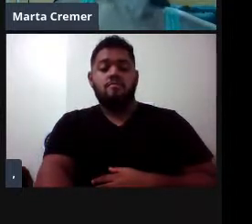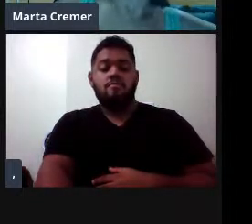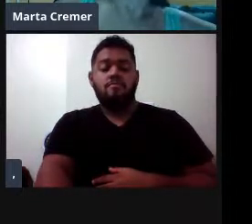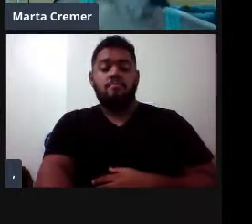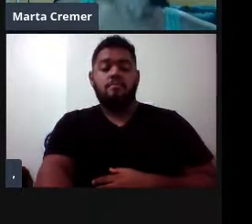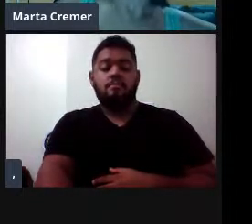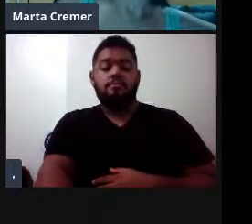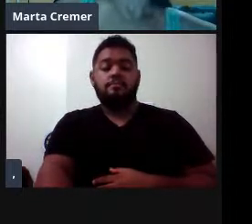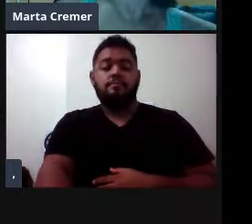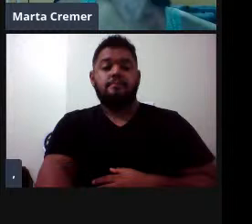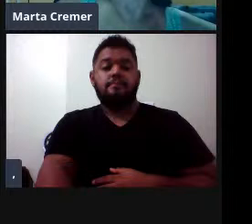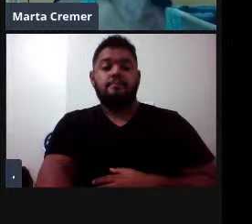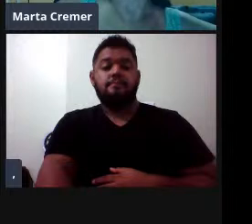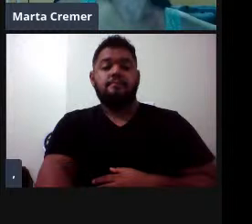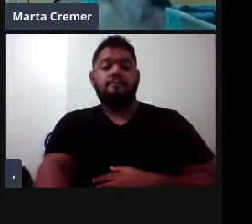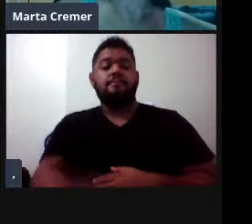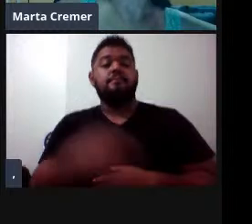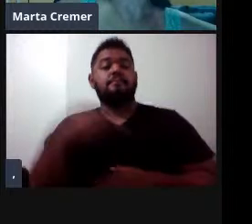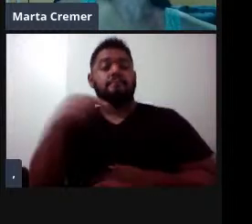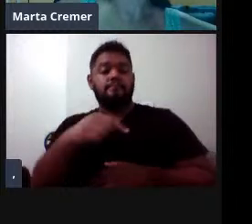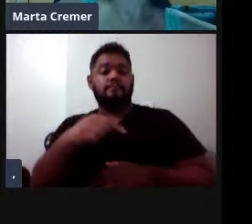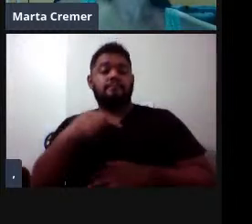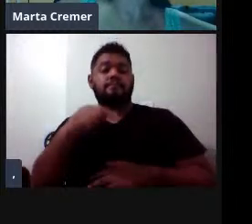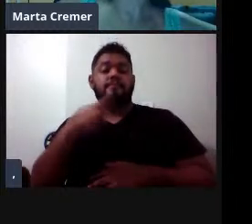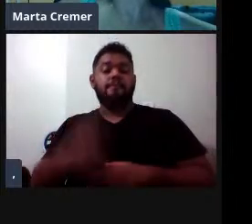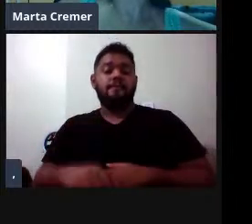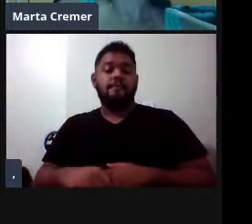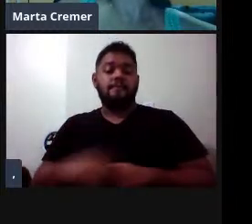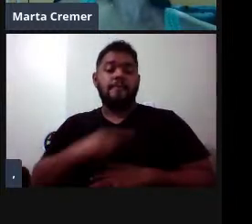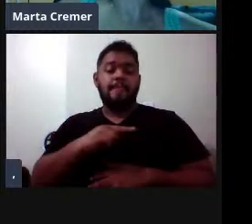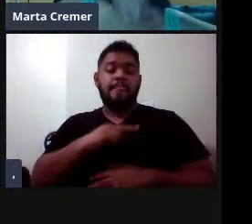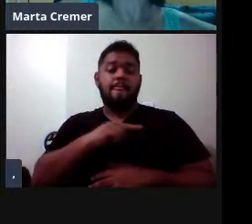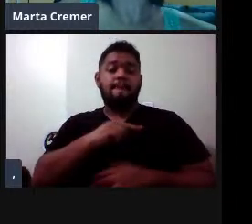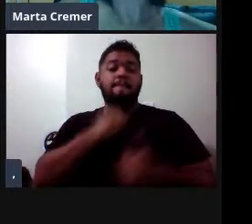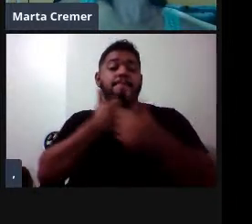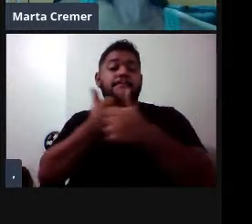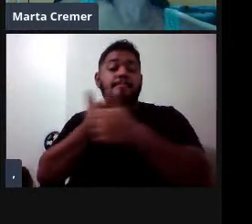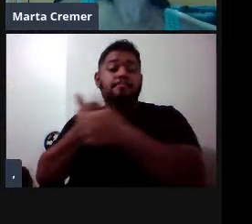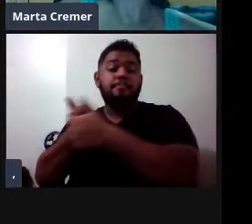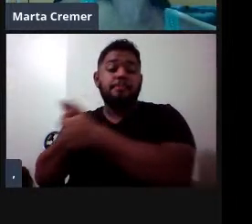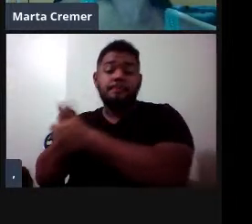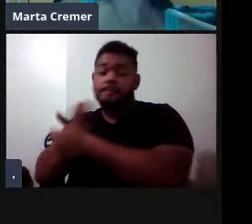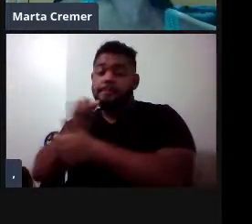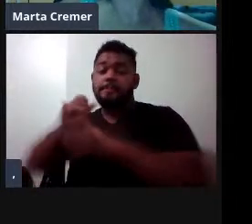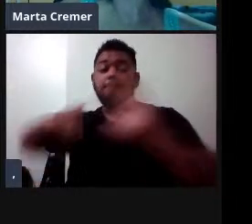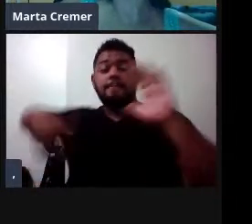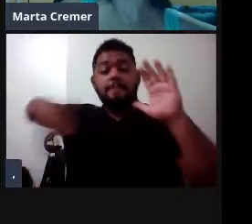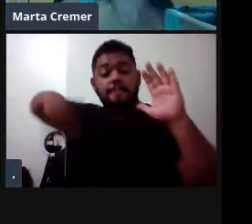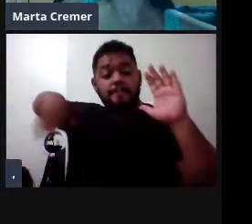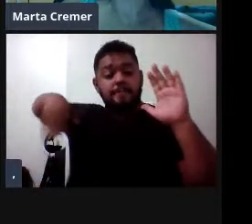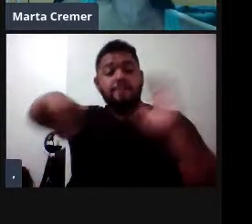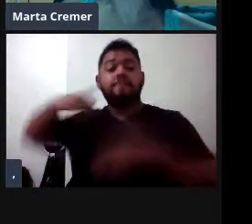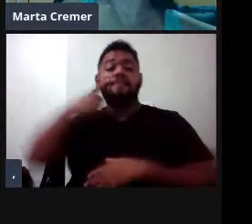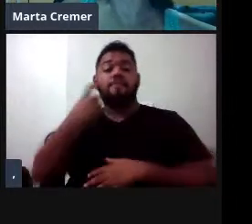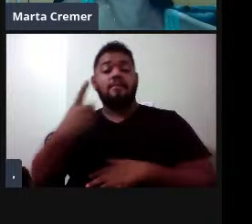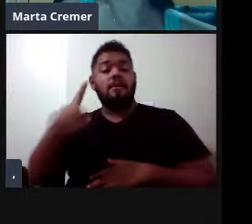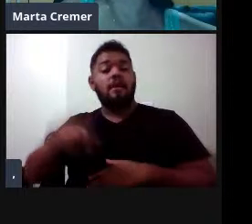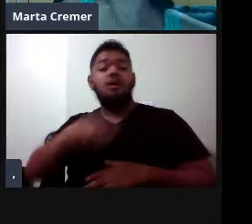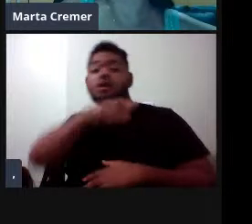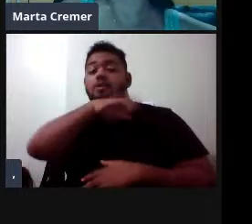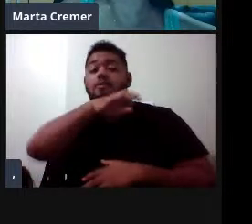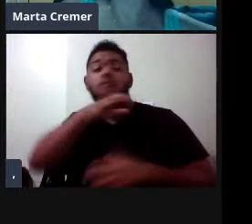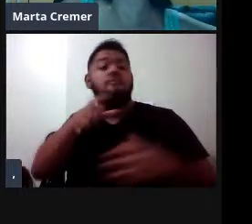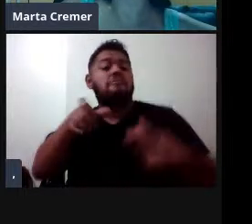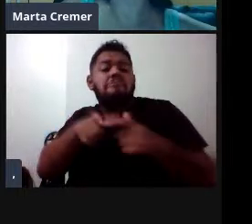essa lontra, então, né, e as lontras em geral tem uma distribuição bem costeira, né, e isso é interessante também, então é um animal pequeno, não tem grande